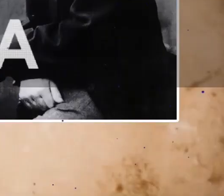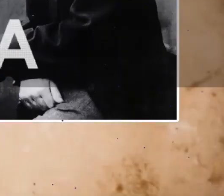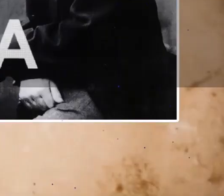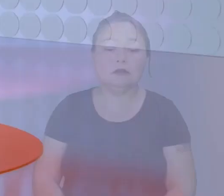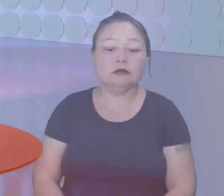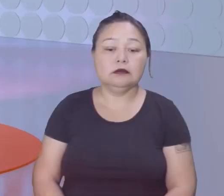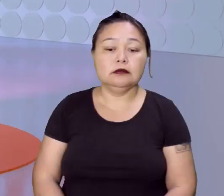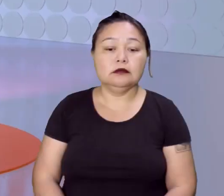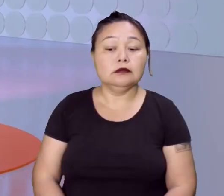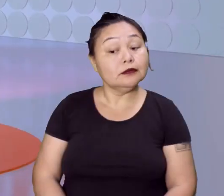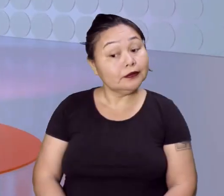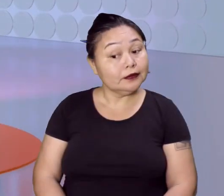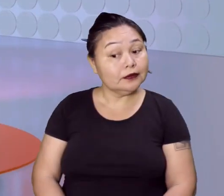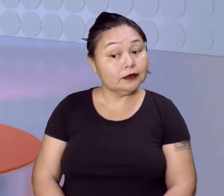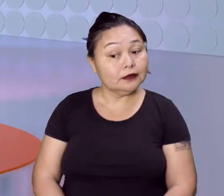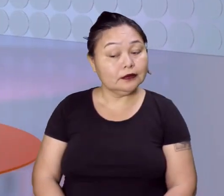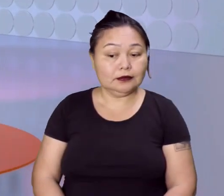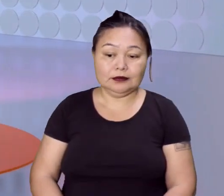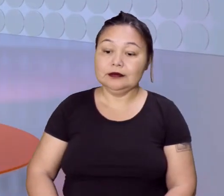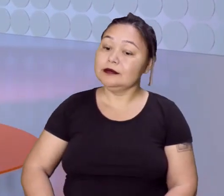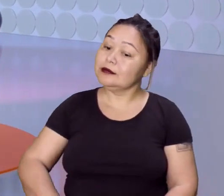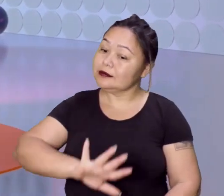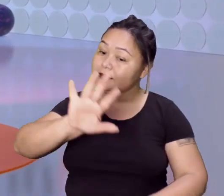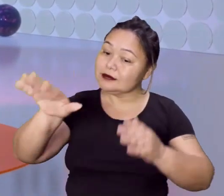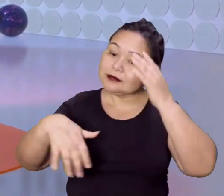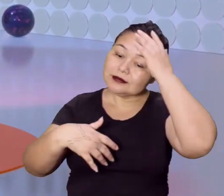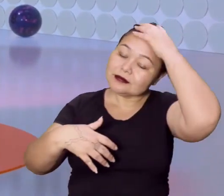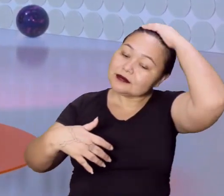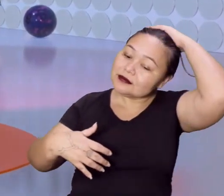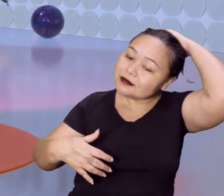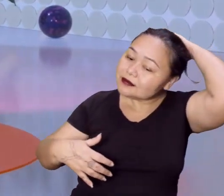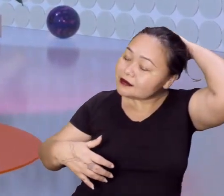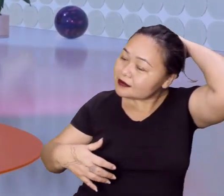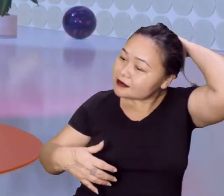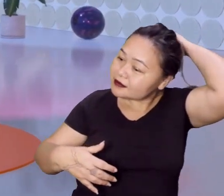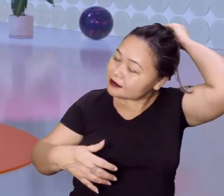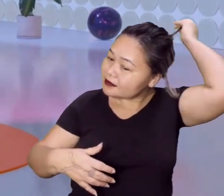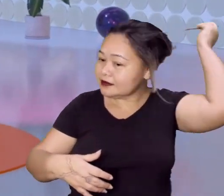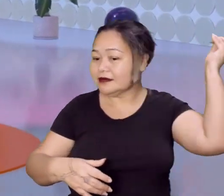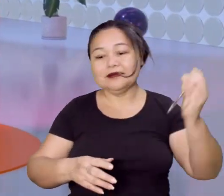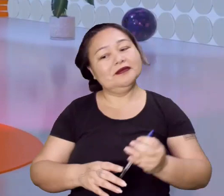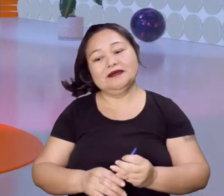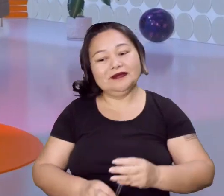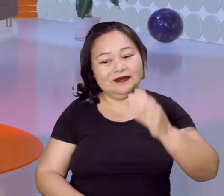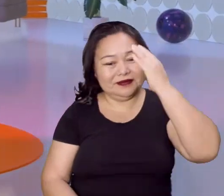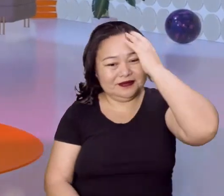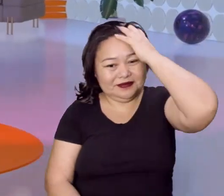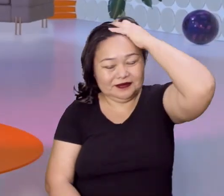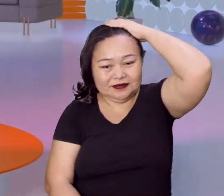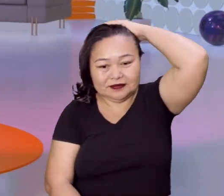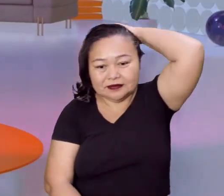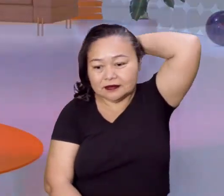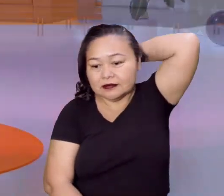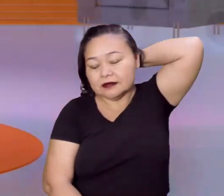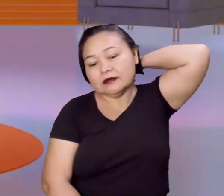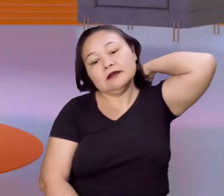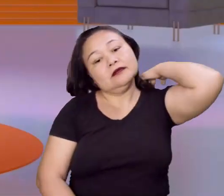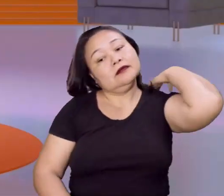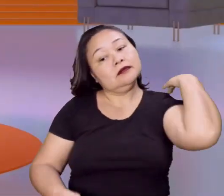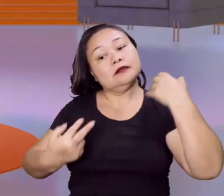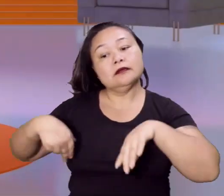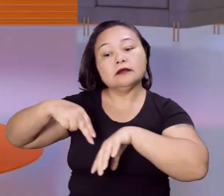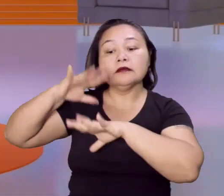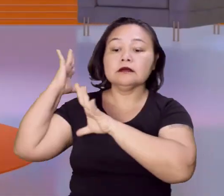E aí, pessoal? Tudo bem? Voltamos aqui agora com a nossa